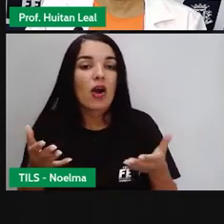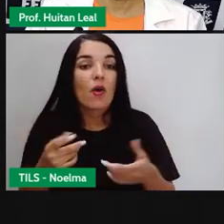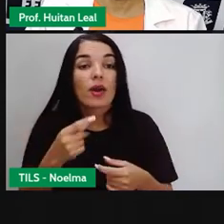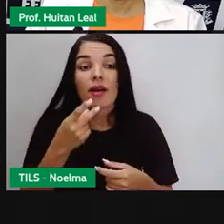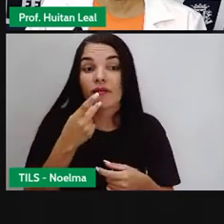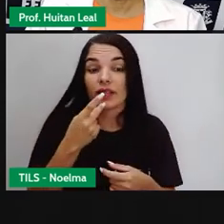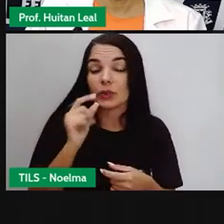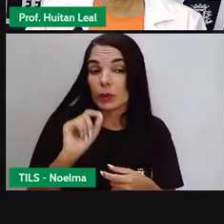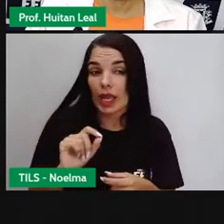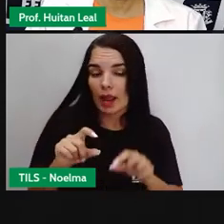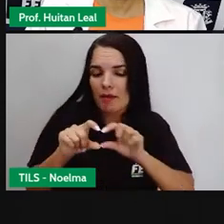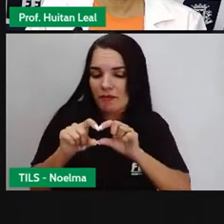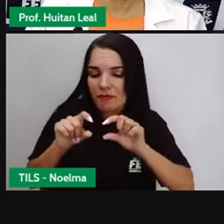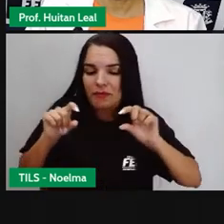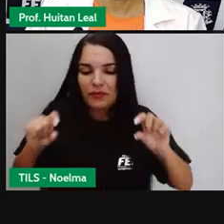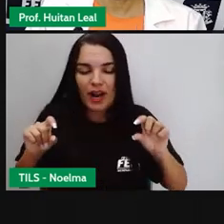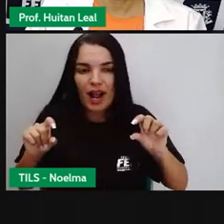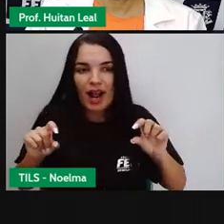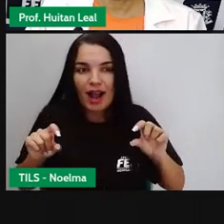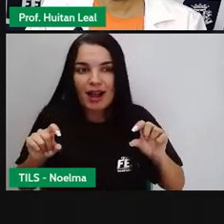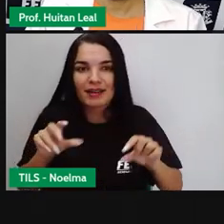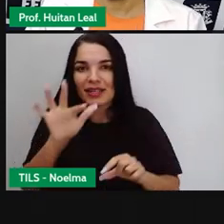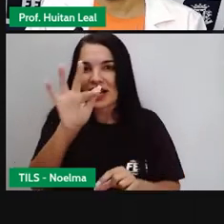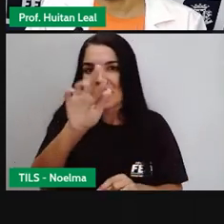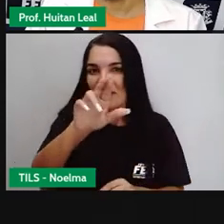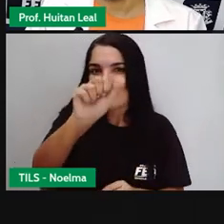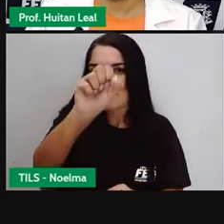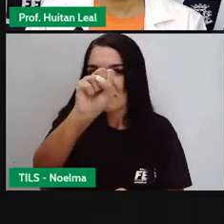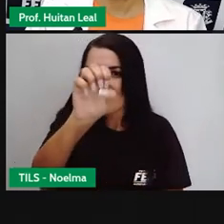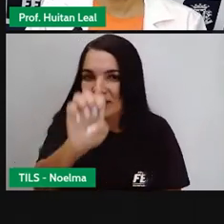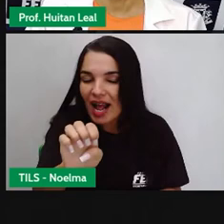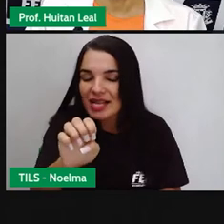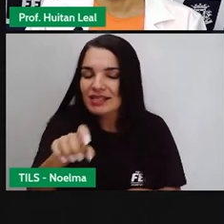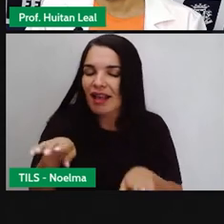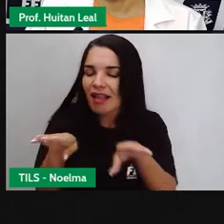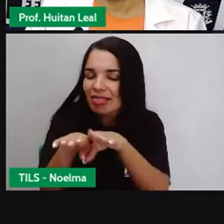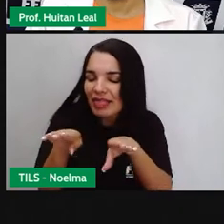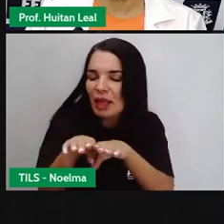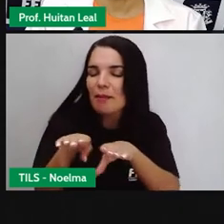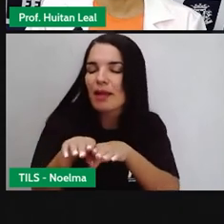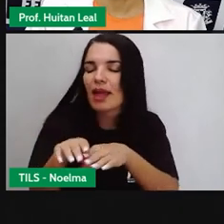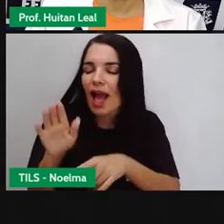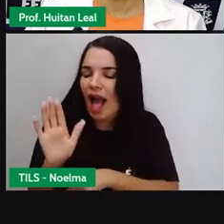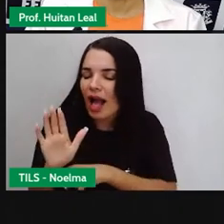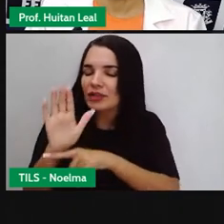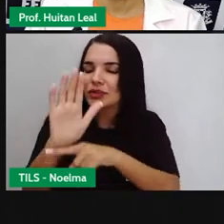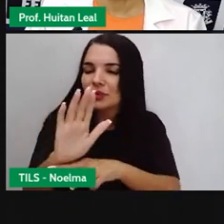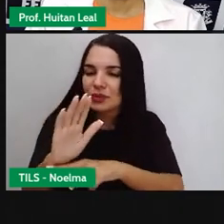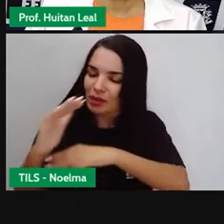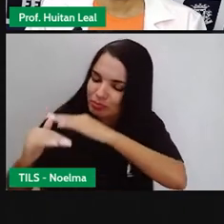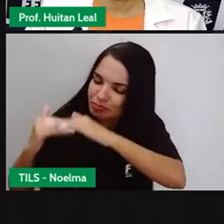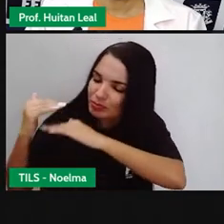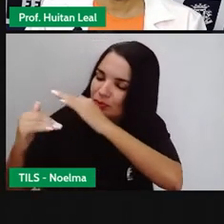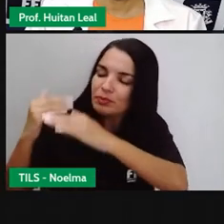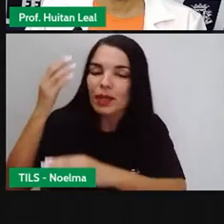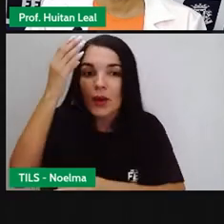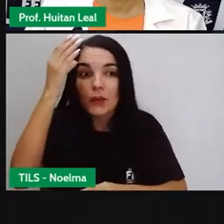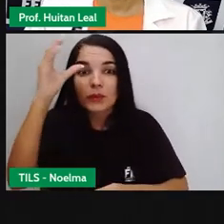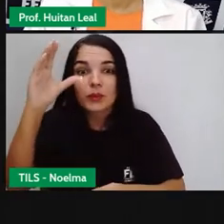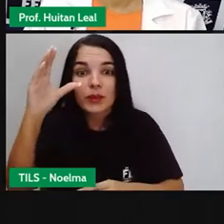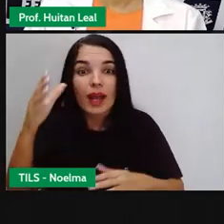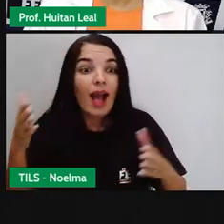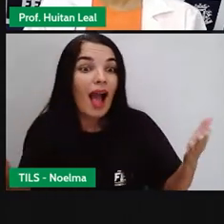algo também que vai servir para a construção da cultura, dos livros. Que tal a gente